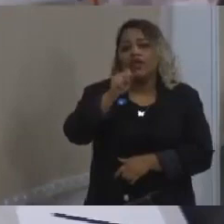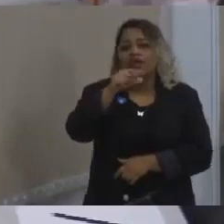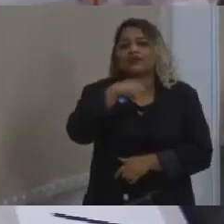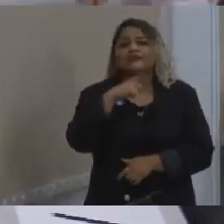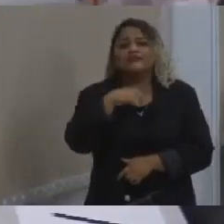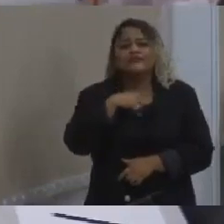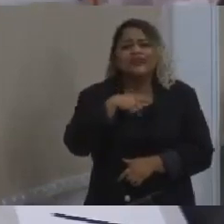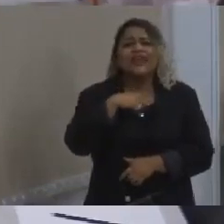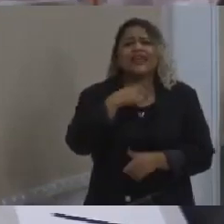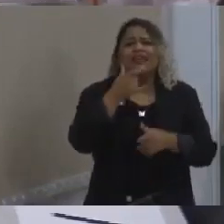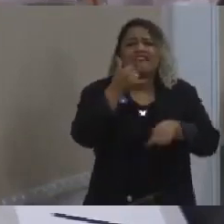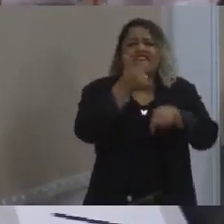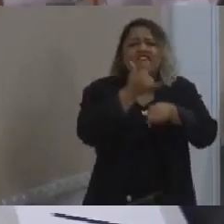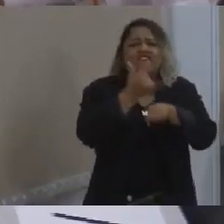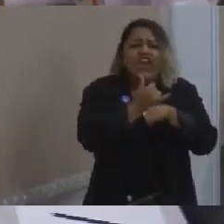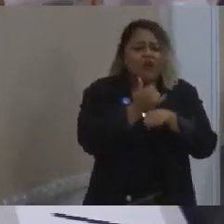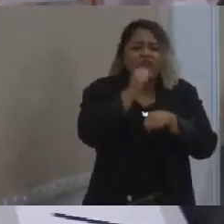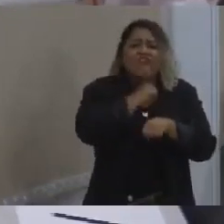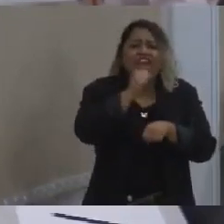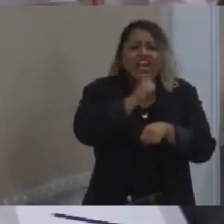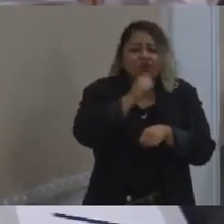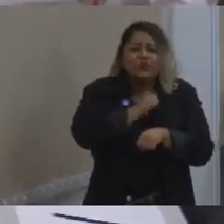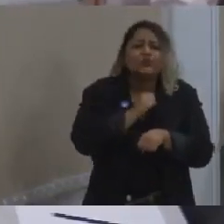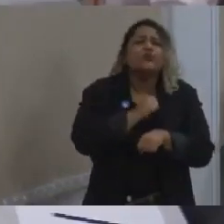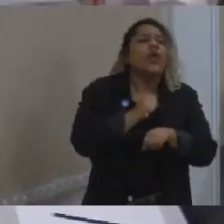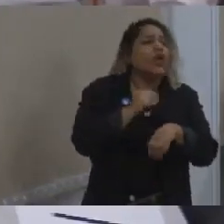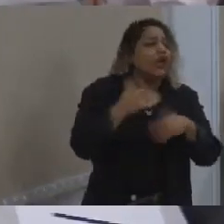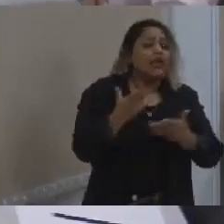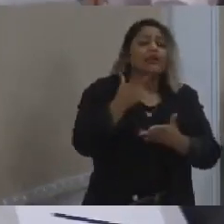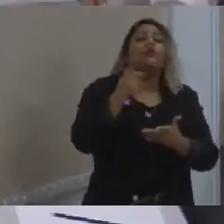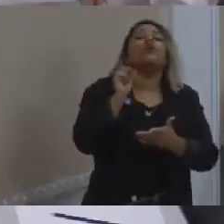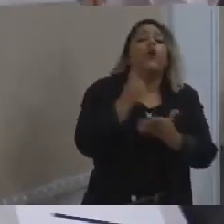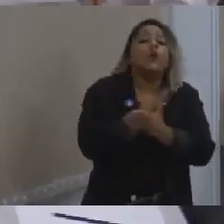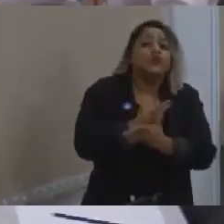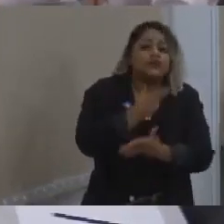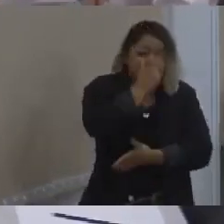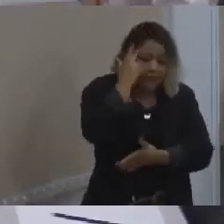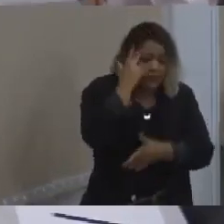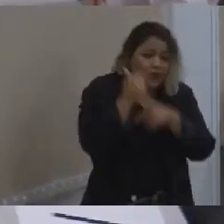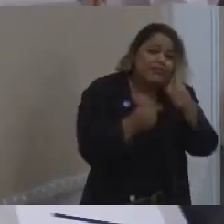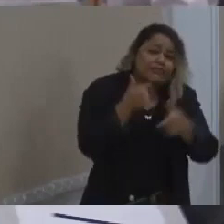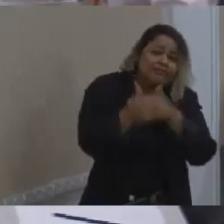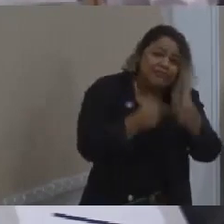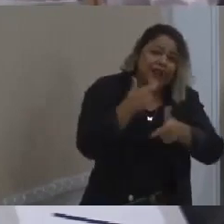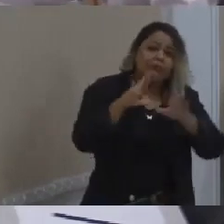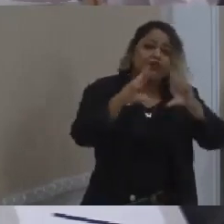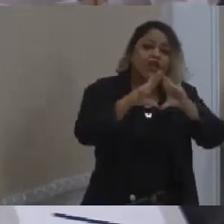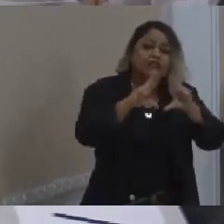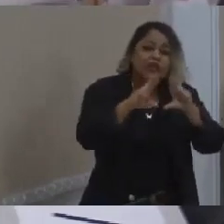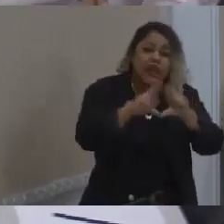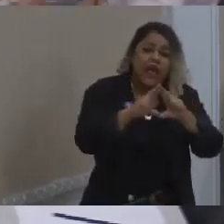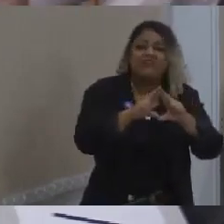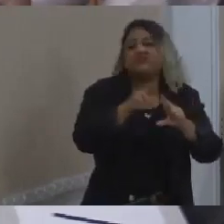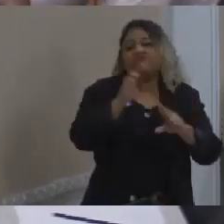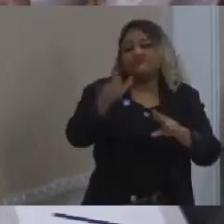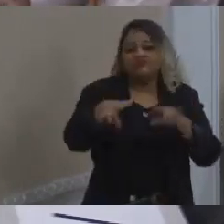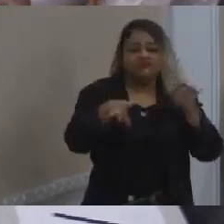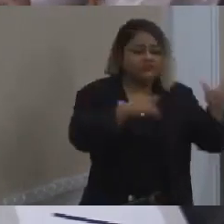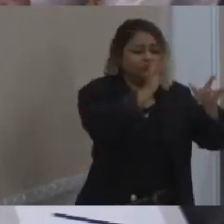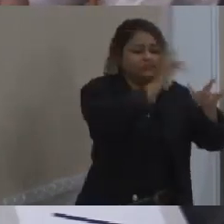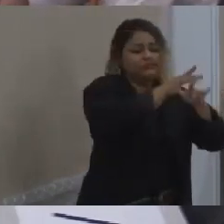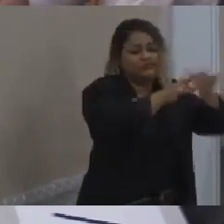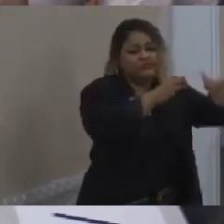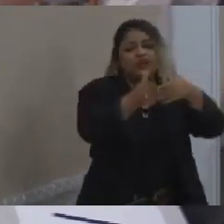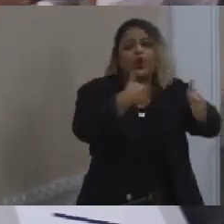que estão trabalhando na reciclagem descartam lixos pelas vias em todos os cantos da região da Lagoinha.